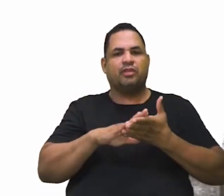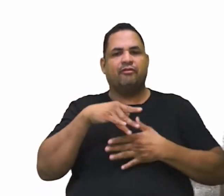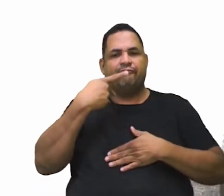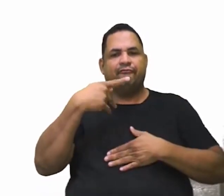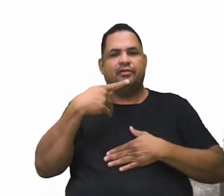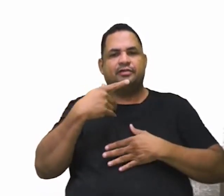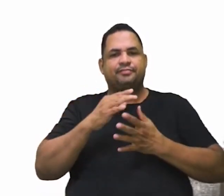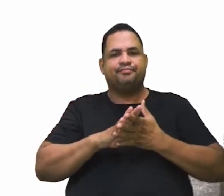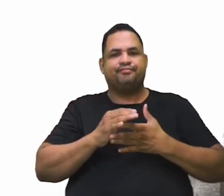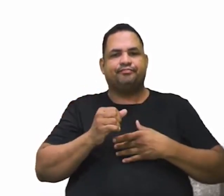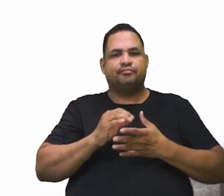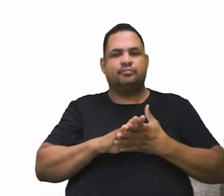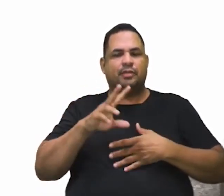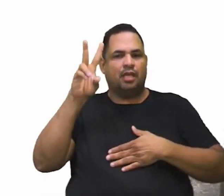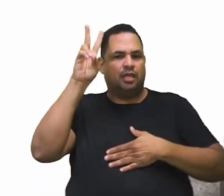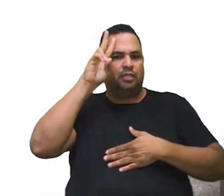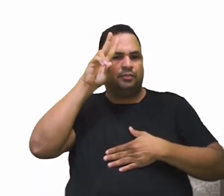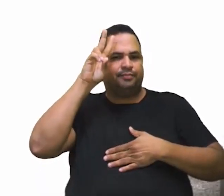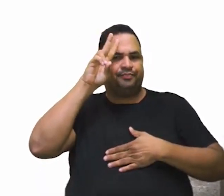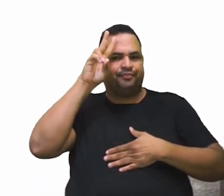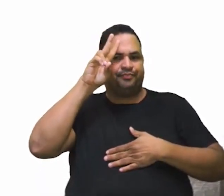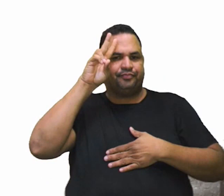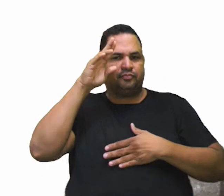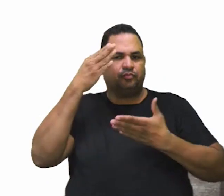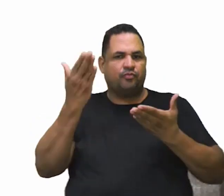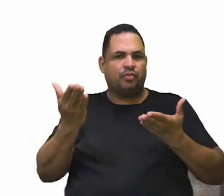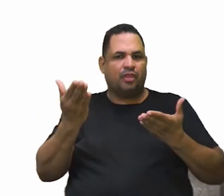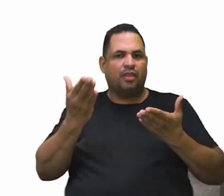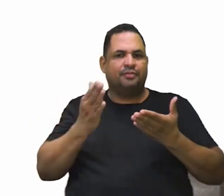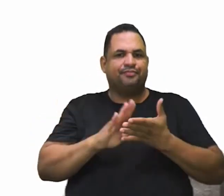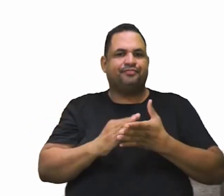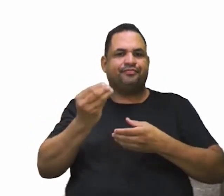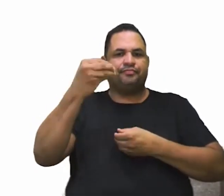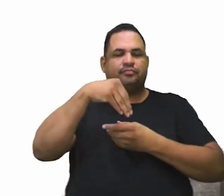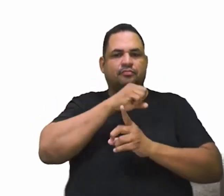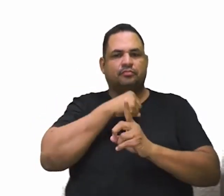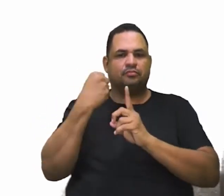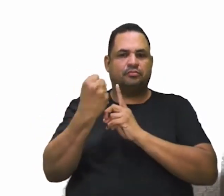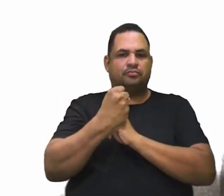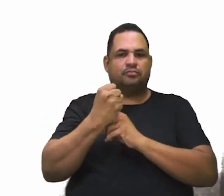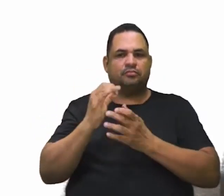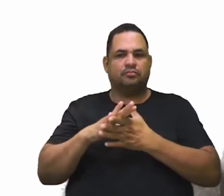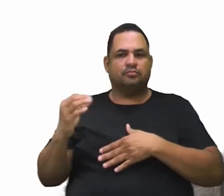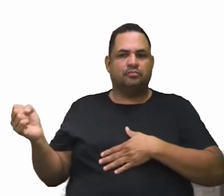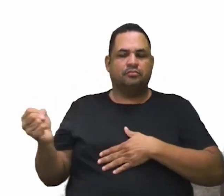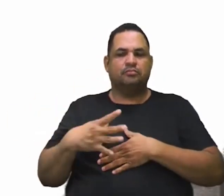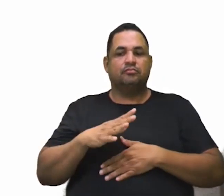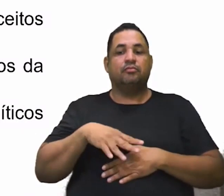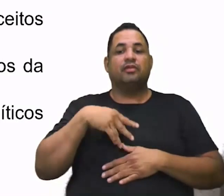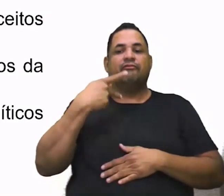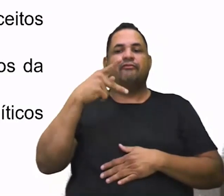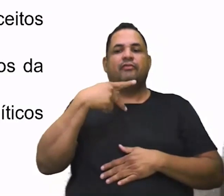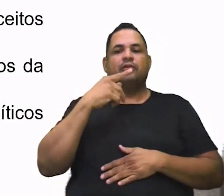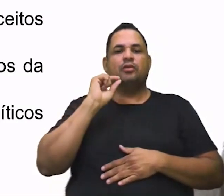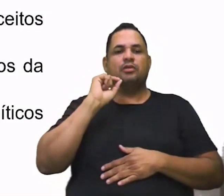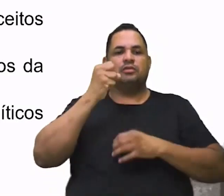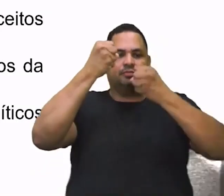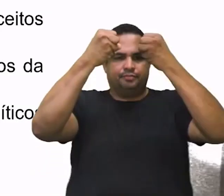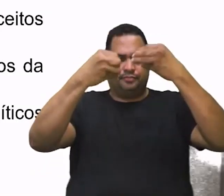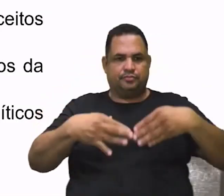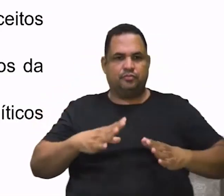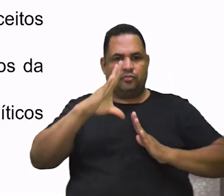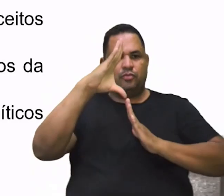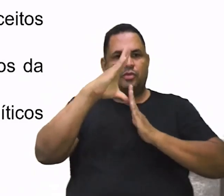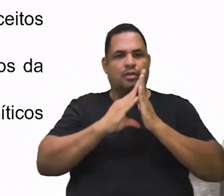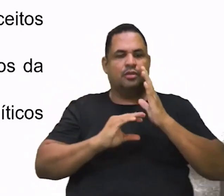dimensão do processo de formação da ética na sociedade, ressalta o quê? Letra A.